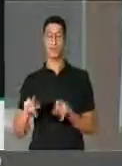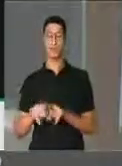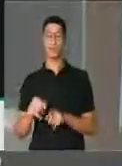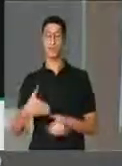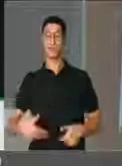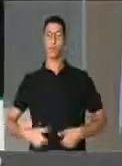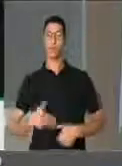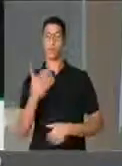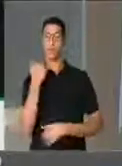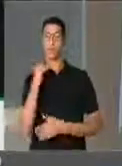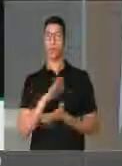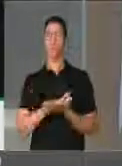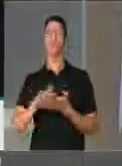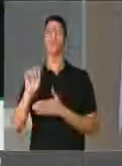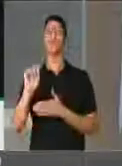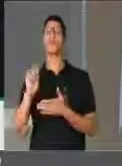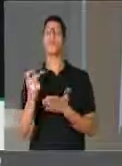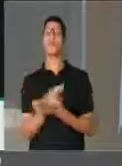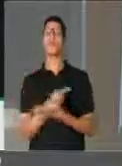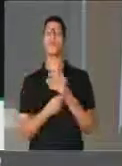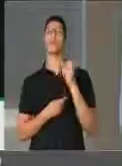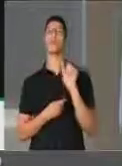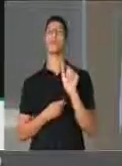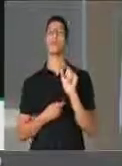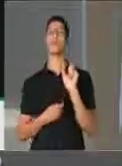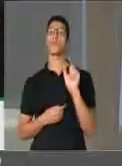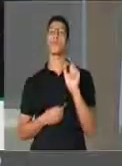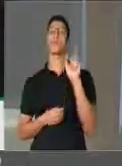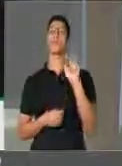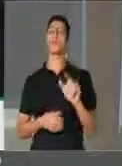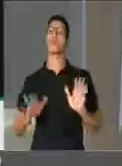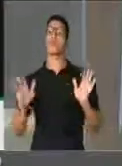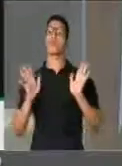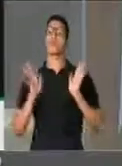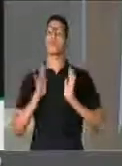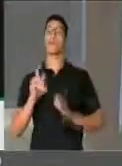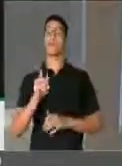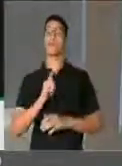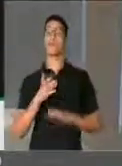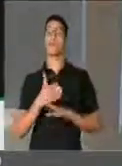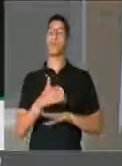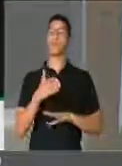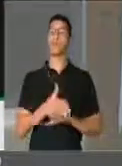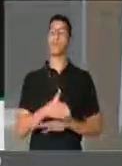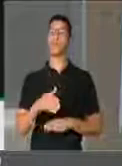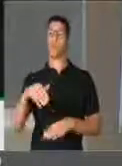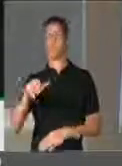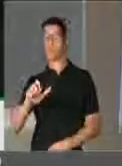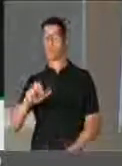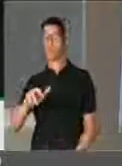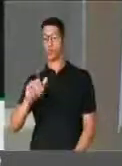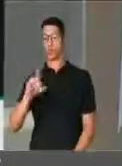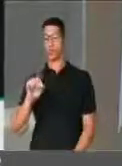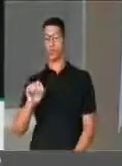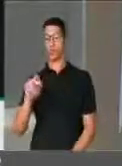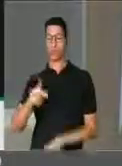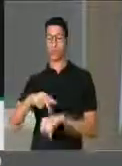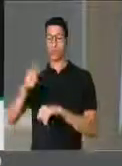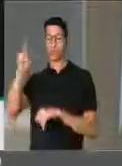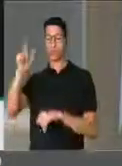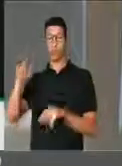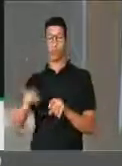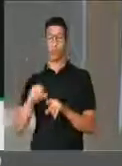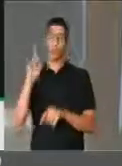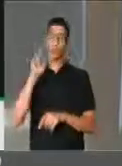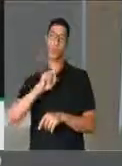inibidores de apetite. O que está ocorrendo? Quem é rico, que tem acesso ao mercado europeu e ao mercado